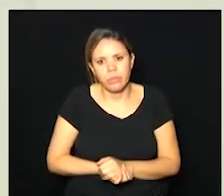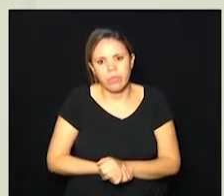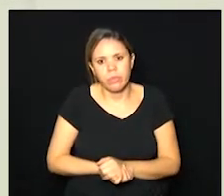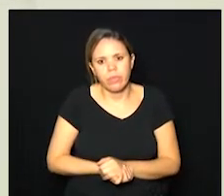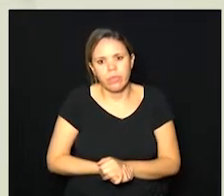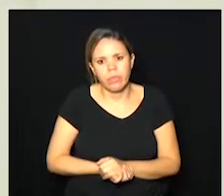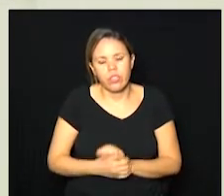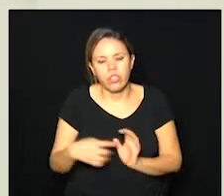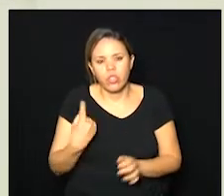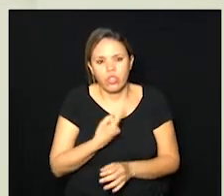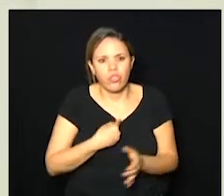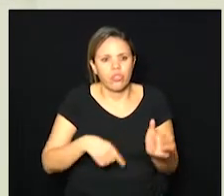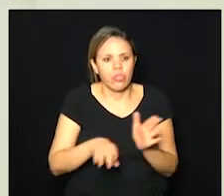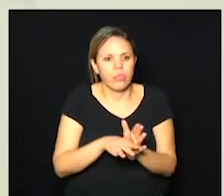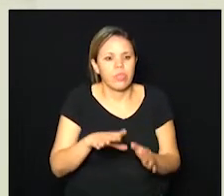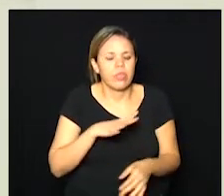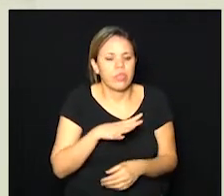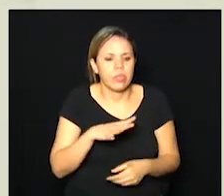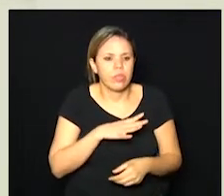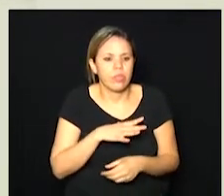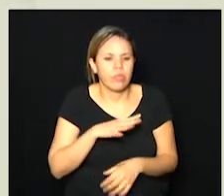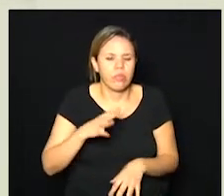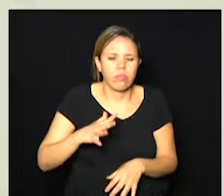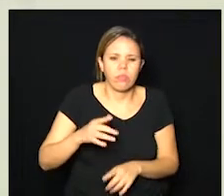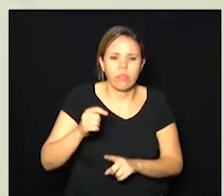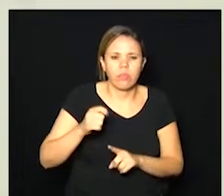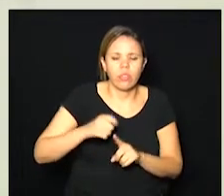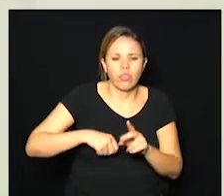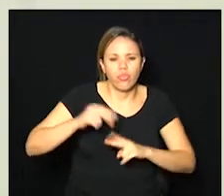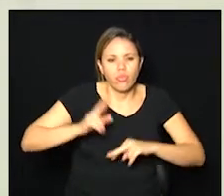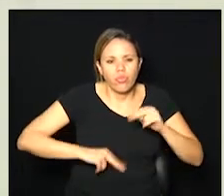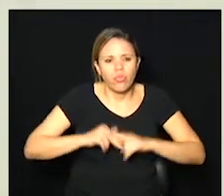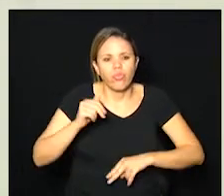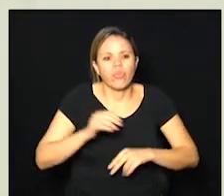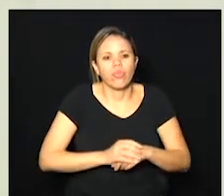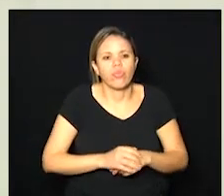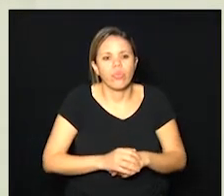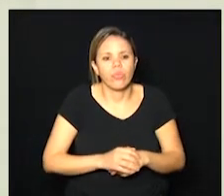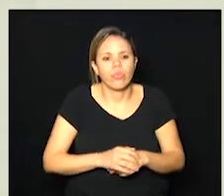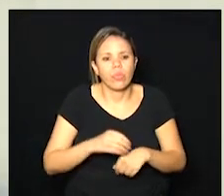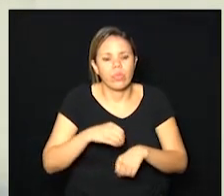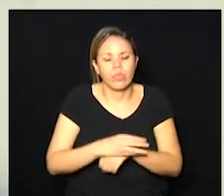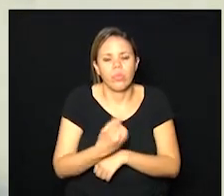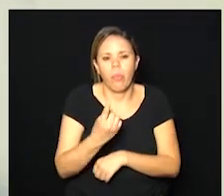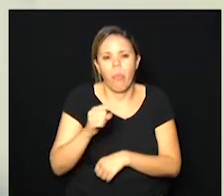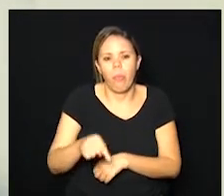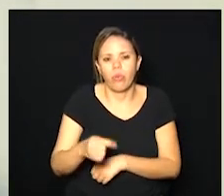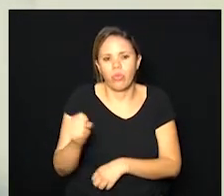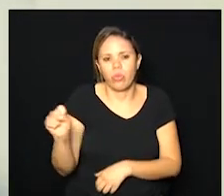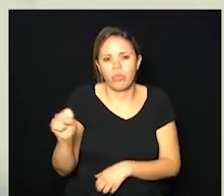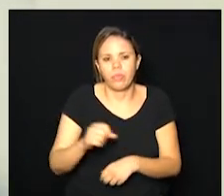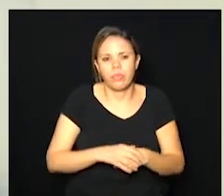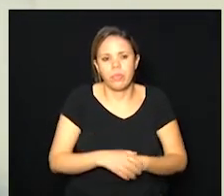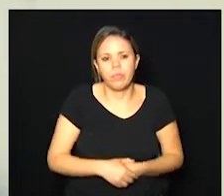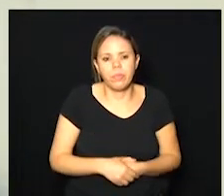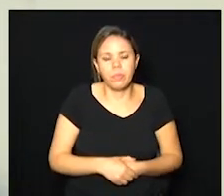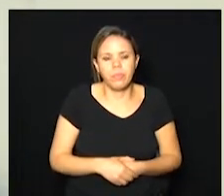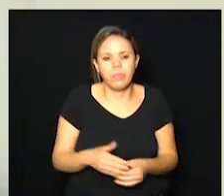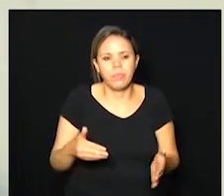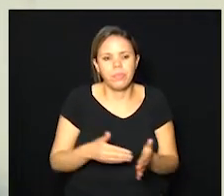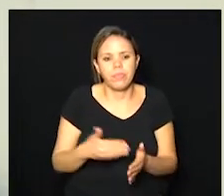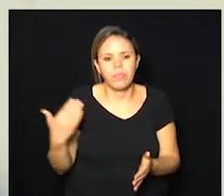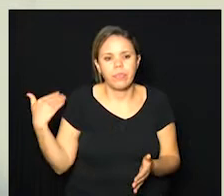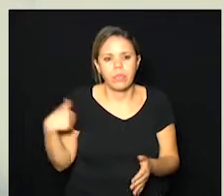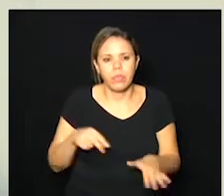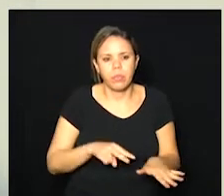nós chegamos na cidade em meados de junho a uma transmissão de 1.8 a última medida que